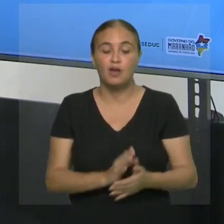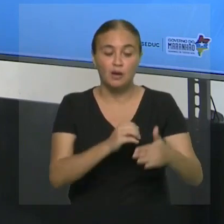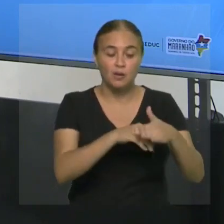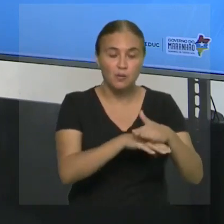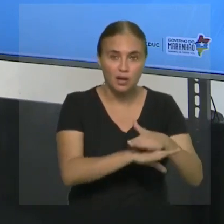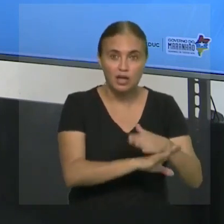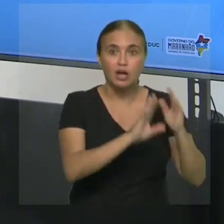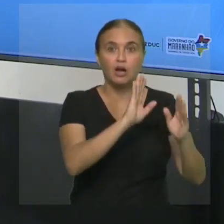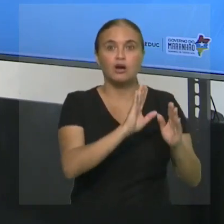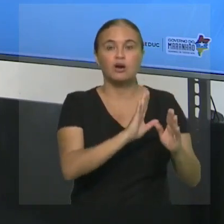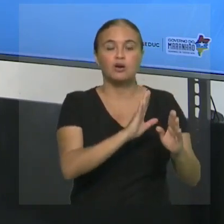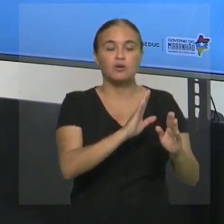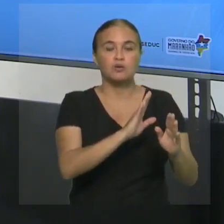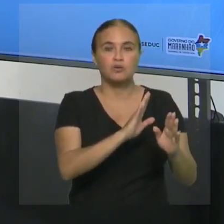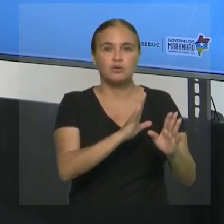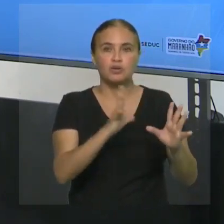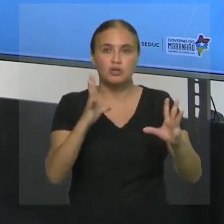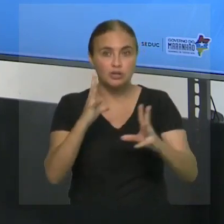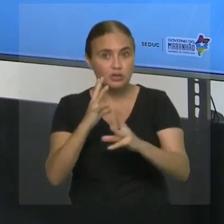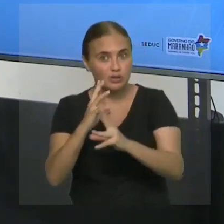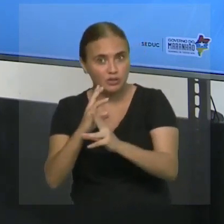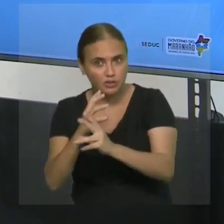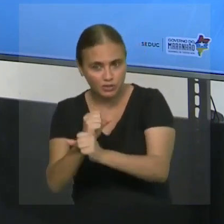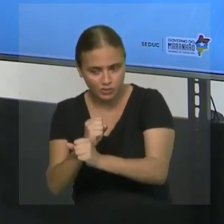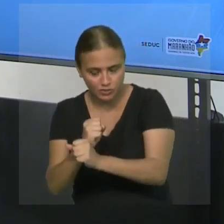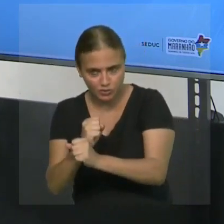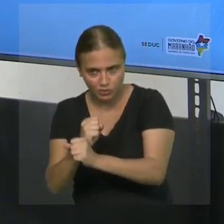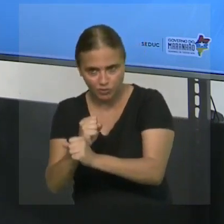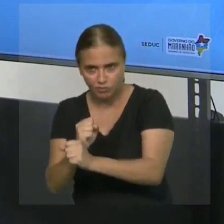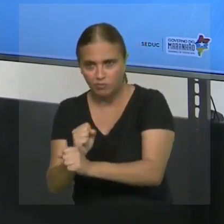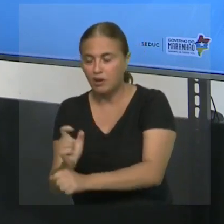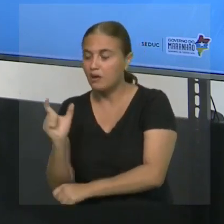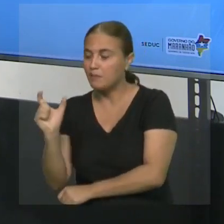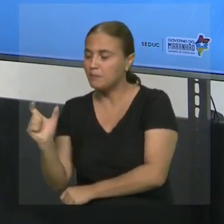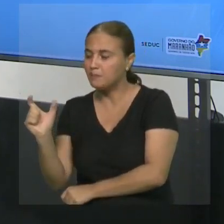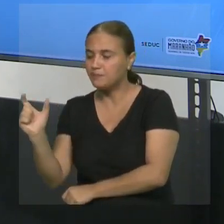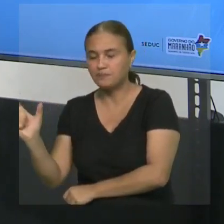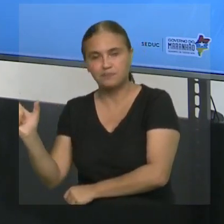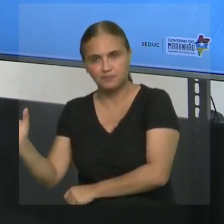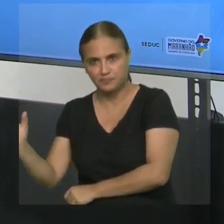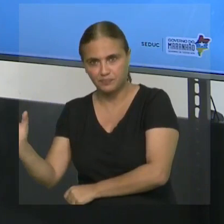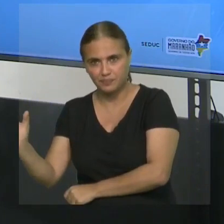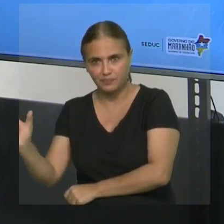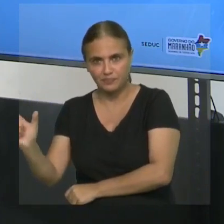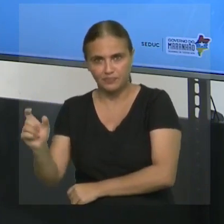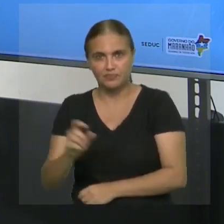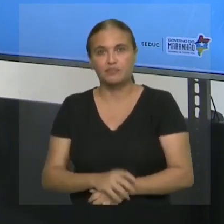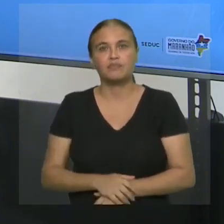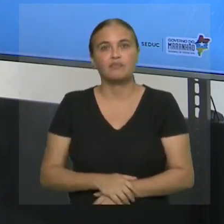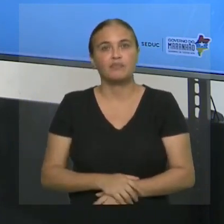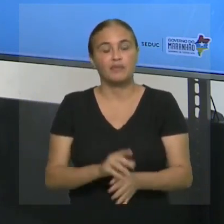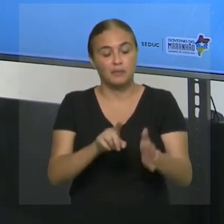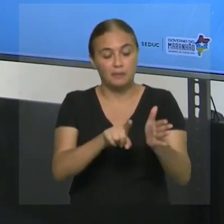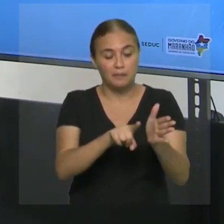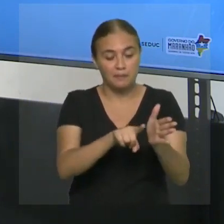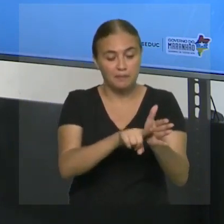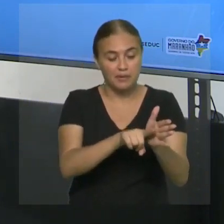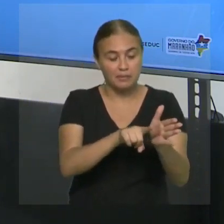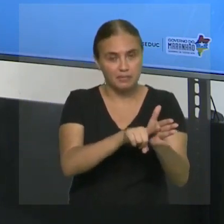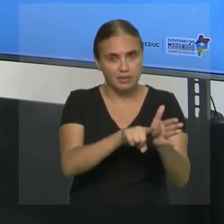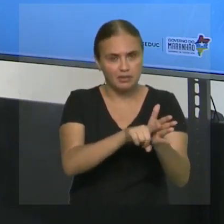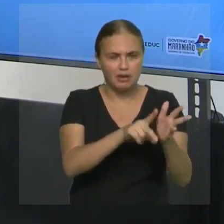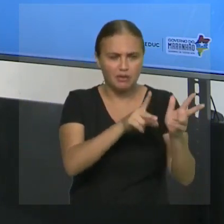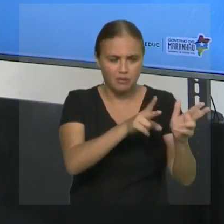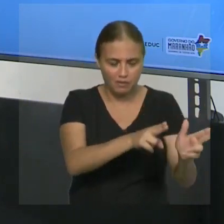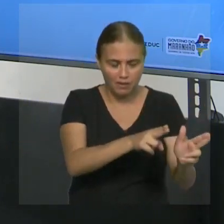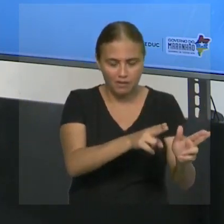sinal e soma os módulos da parcela. Então, se forem sinais iguais, conserva o sinal que está e